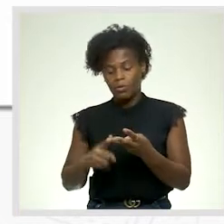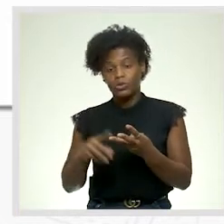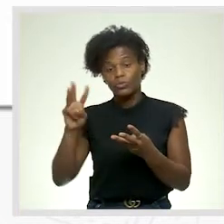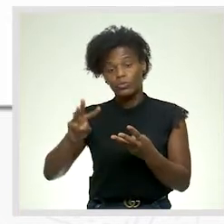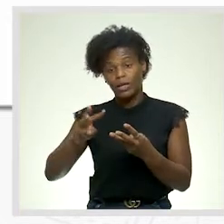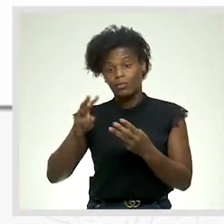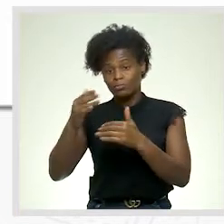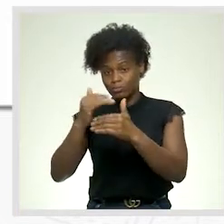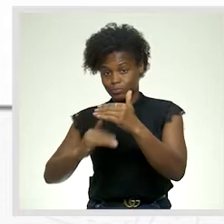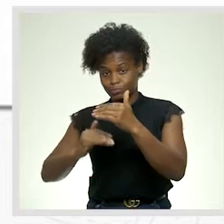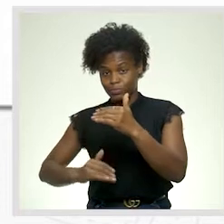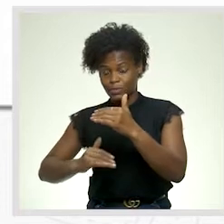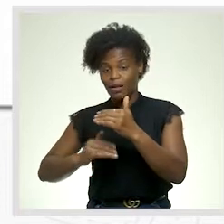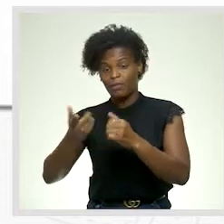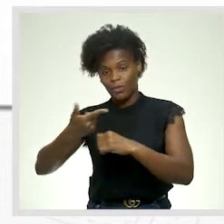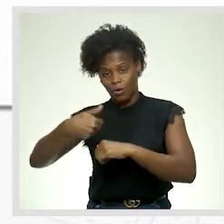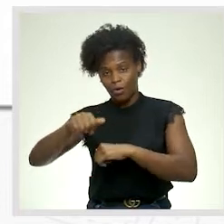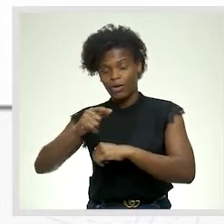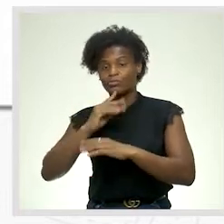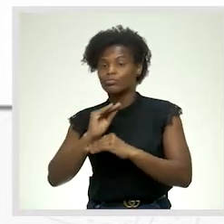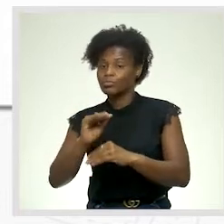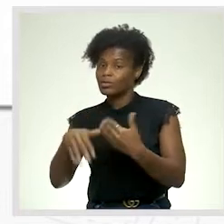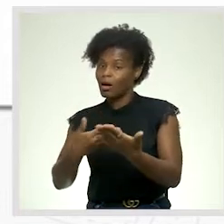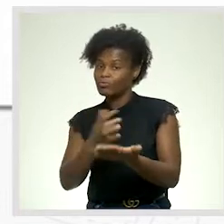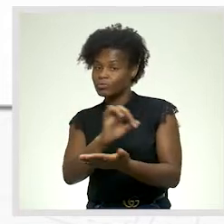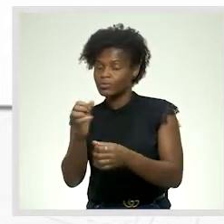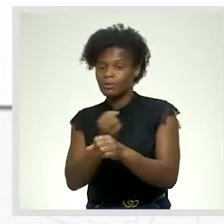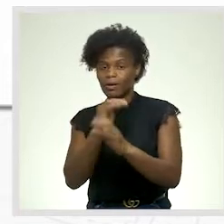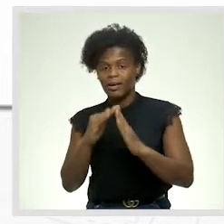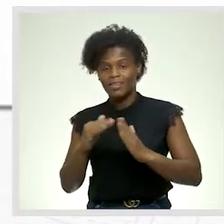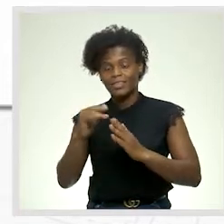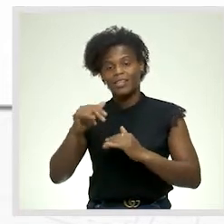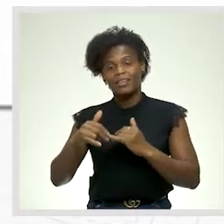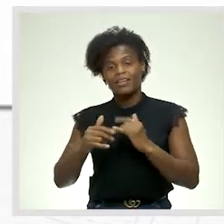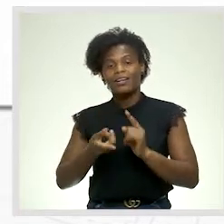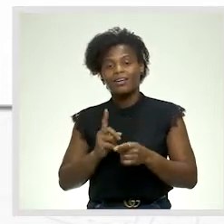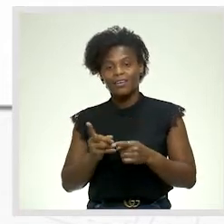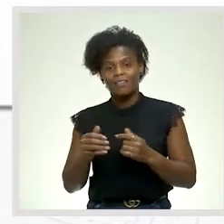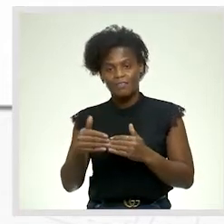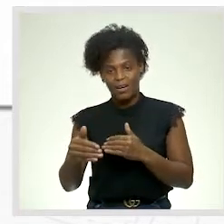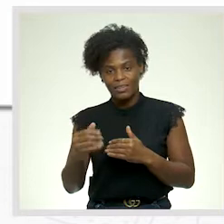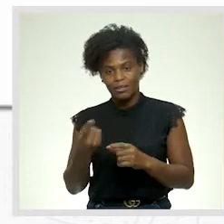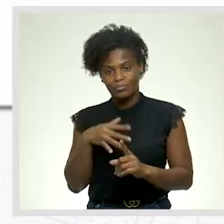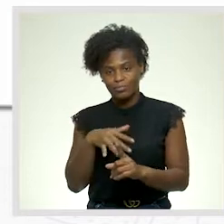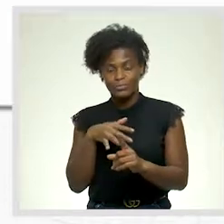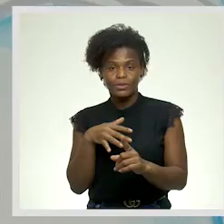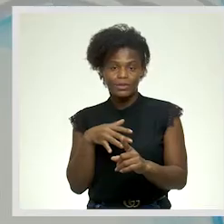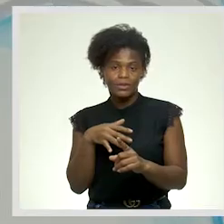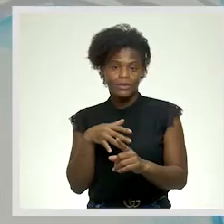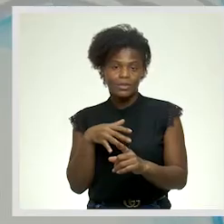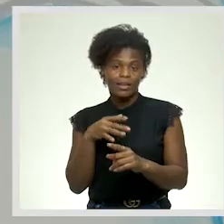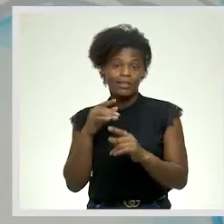terceiro momento, avançarmos a orientação para o trabalho de casa que vai ser seguido, portanto, da